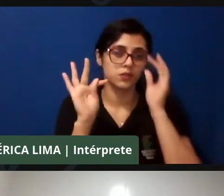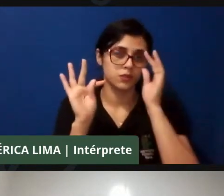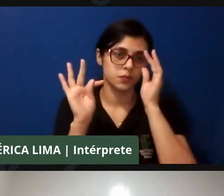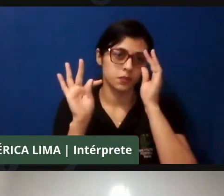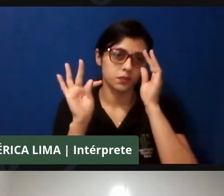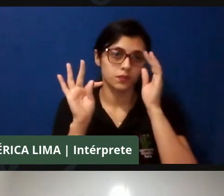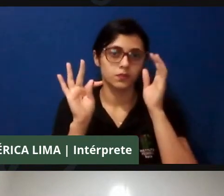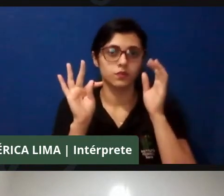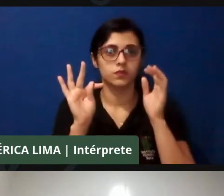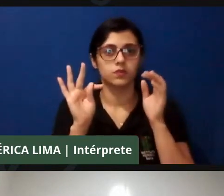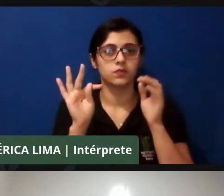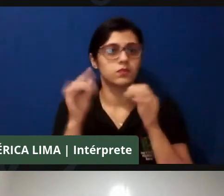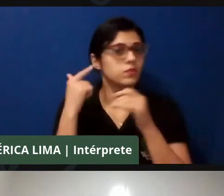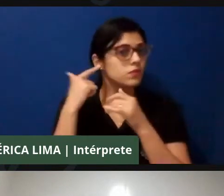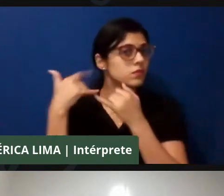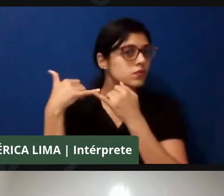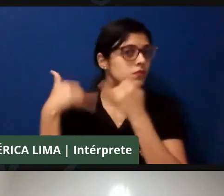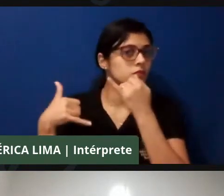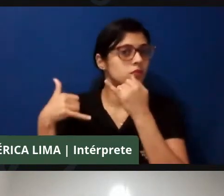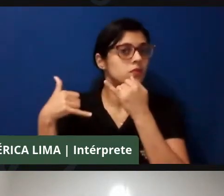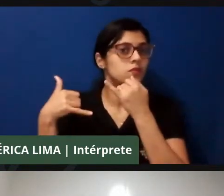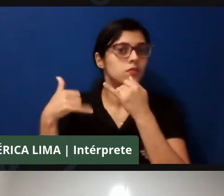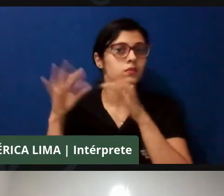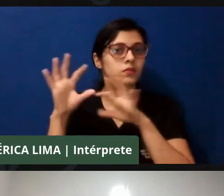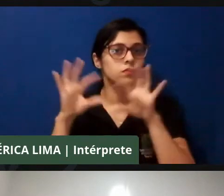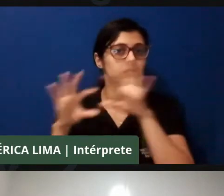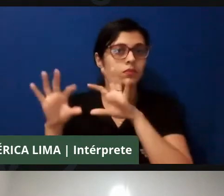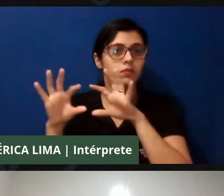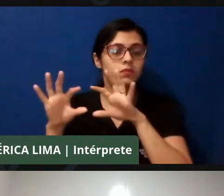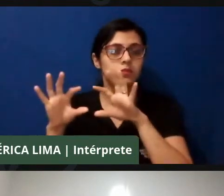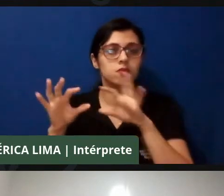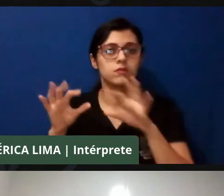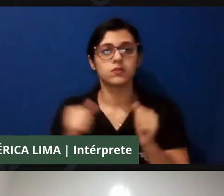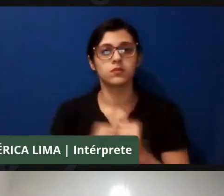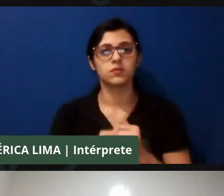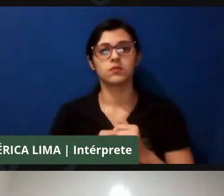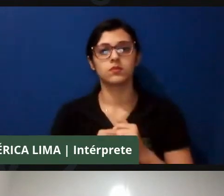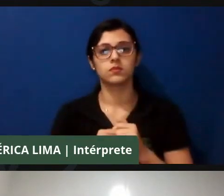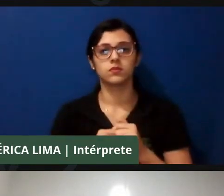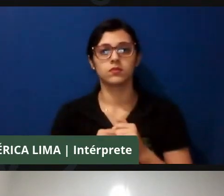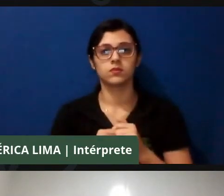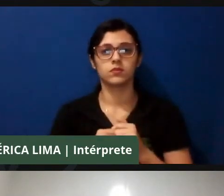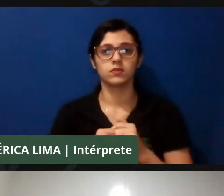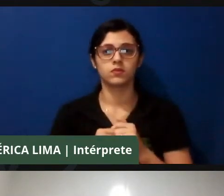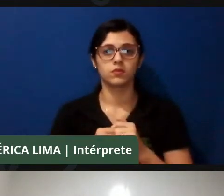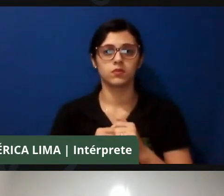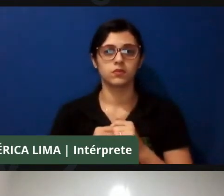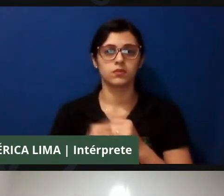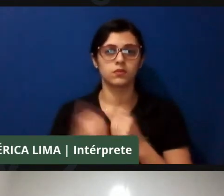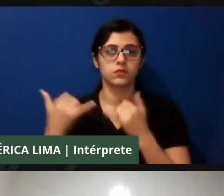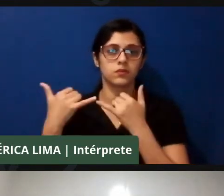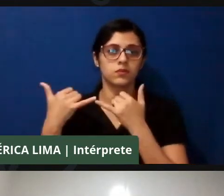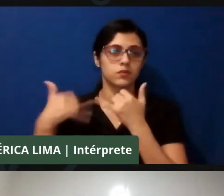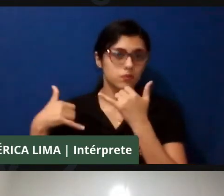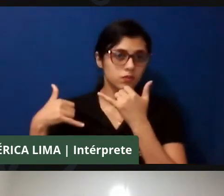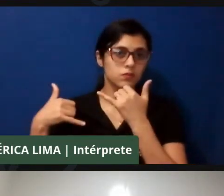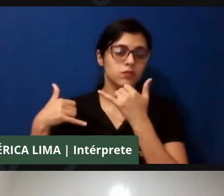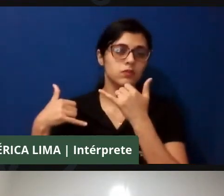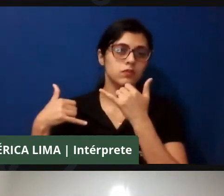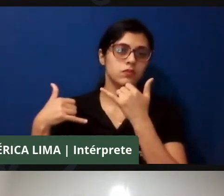contextos simples do ano-mestrado com estabilidade tradicionais